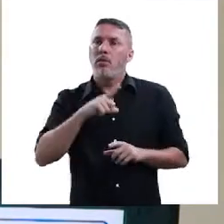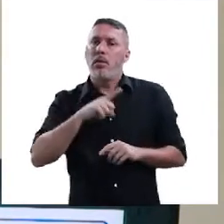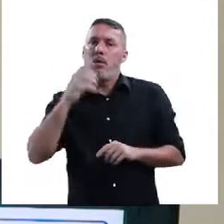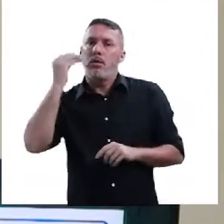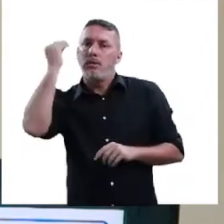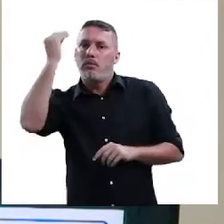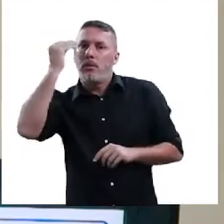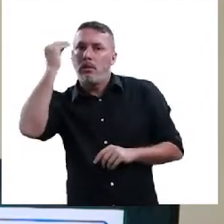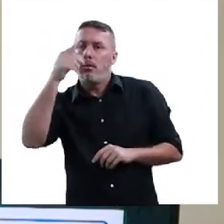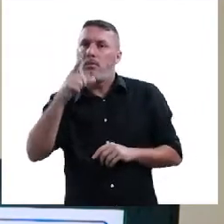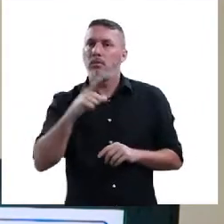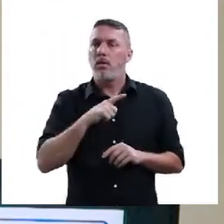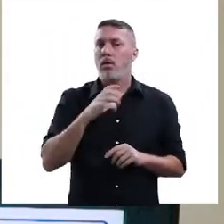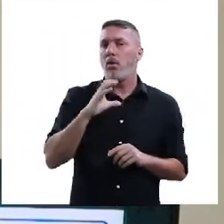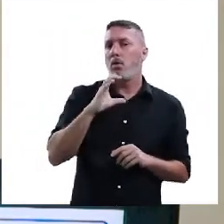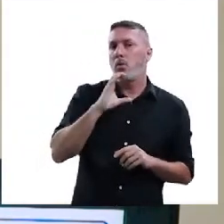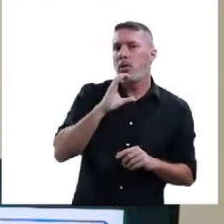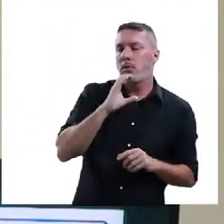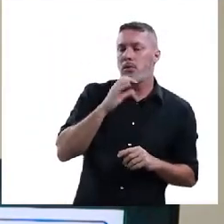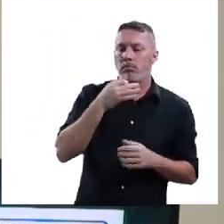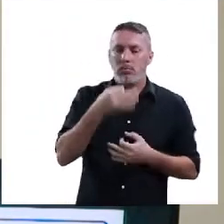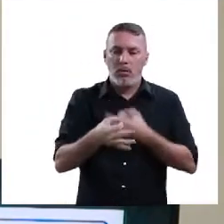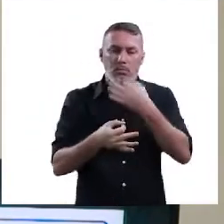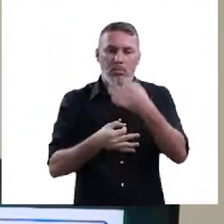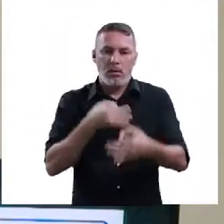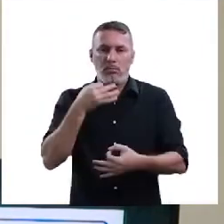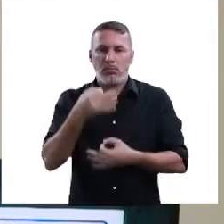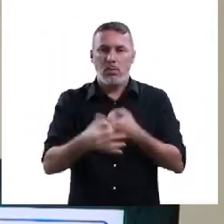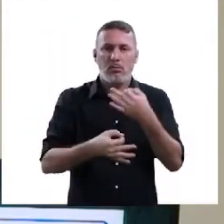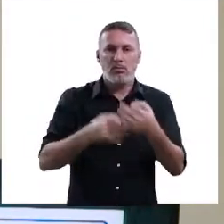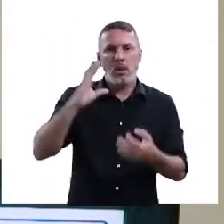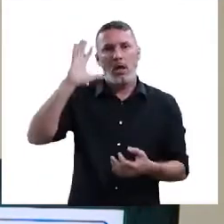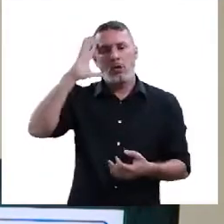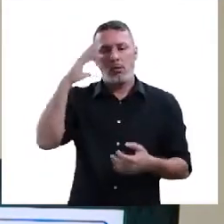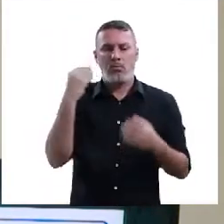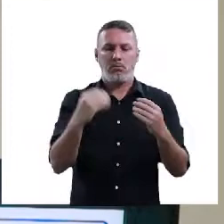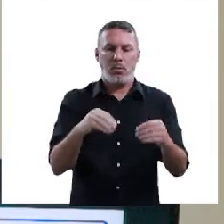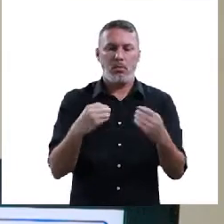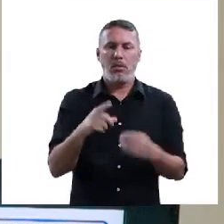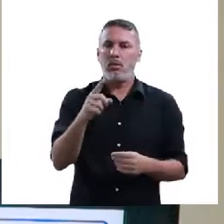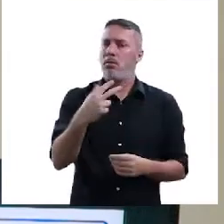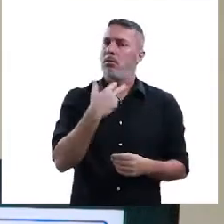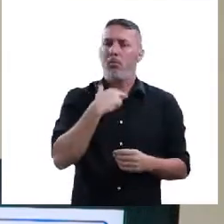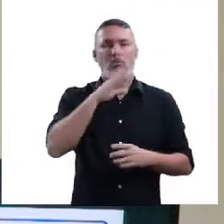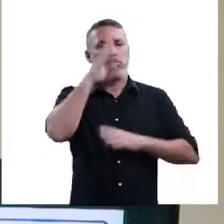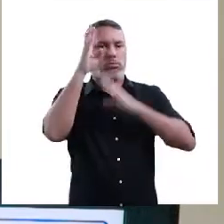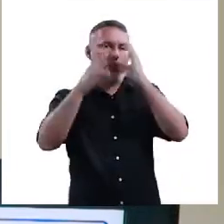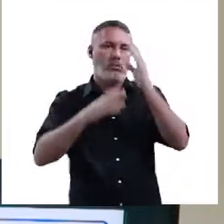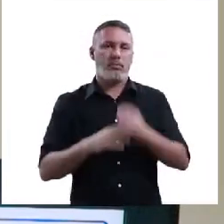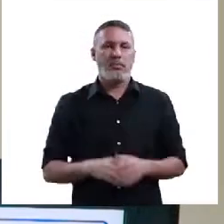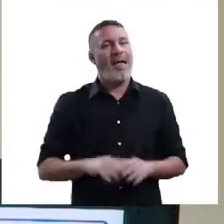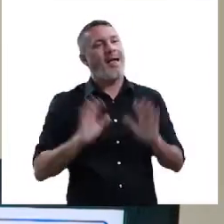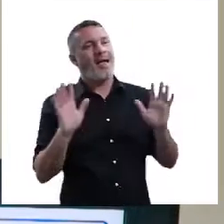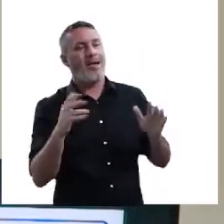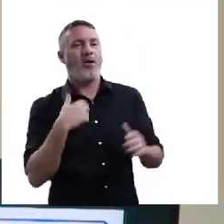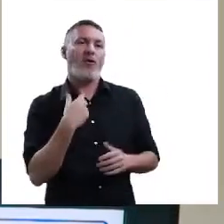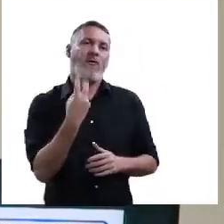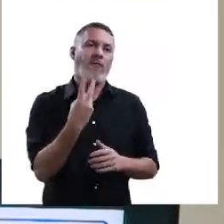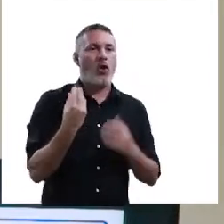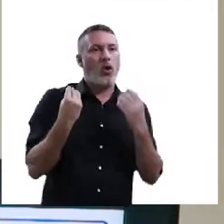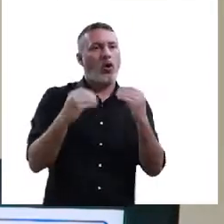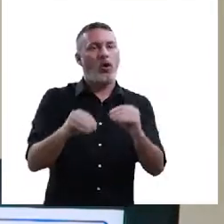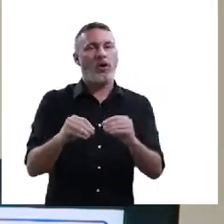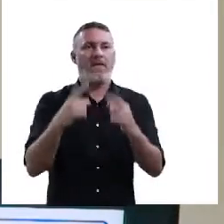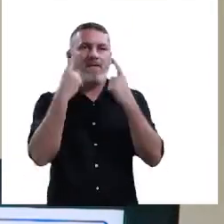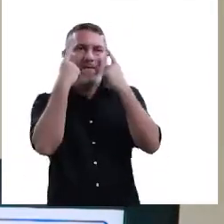conhecimento para argumentar, resolver e saber o que você está falando. Ah, prof, então, quando eu